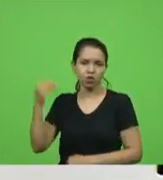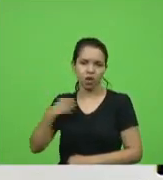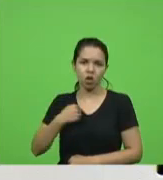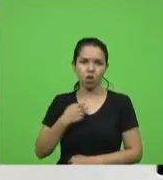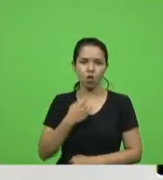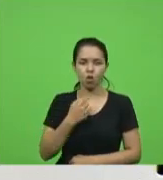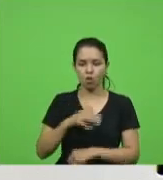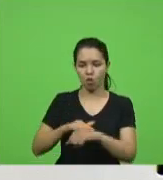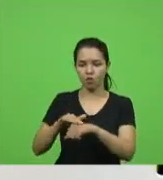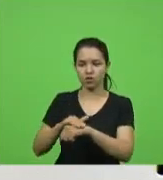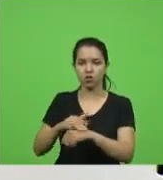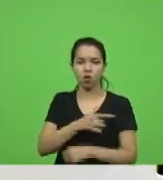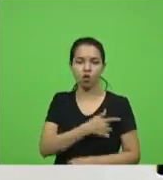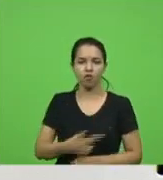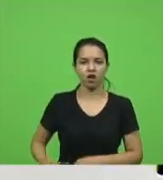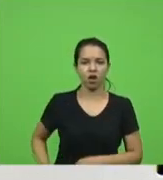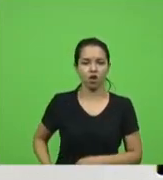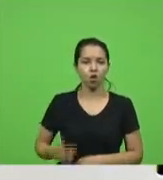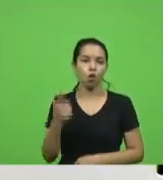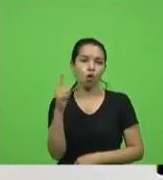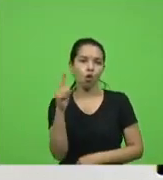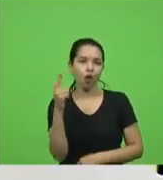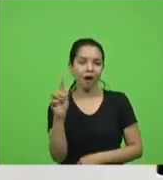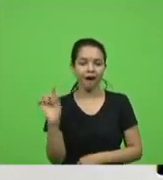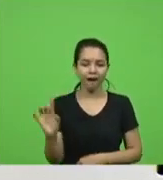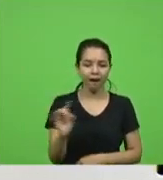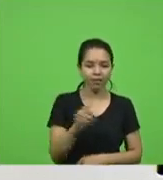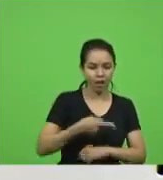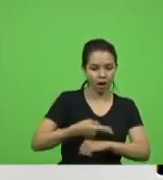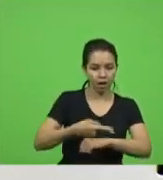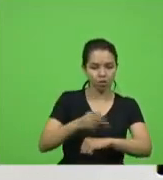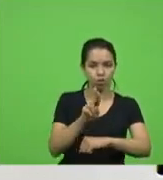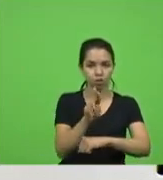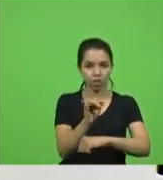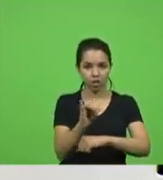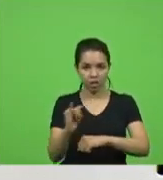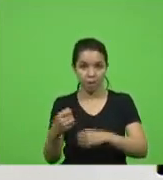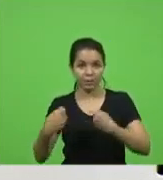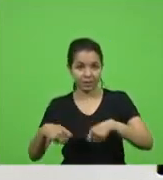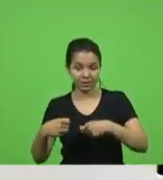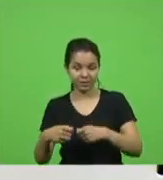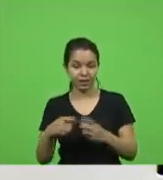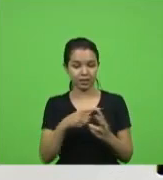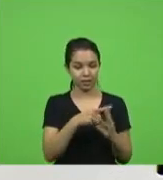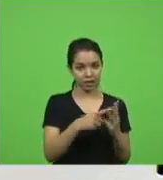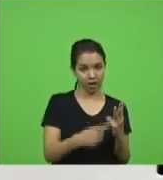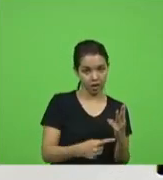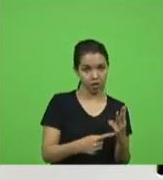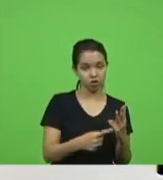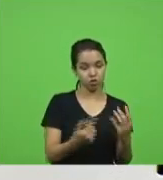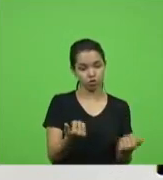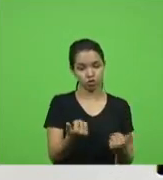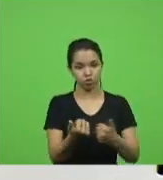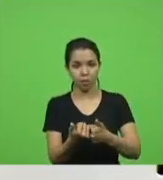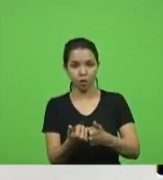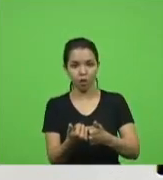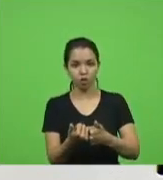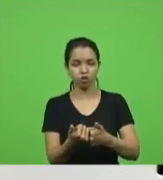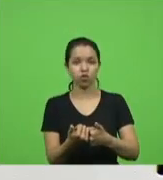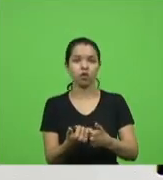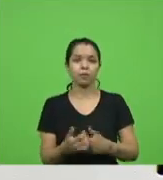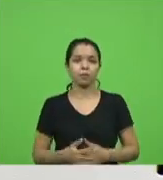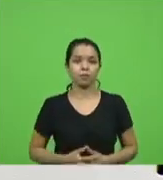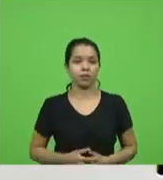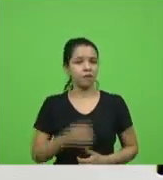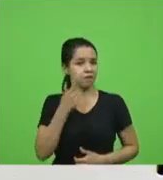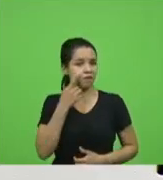governador de Goiás para cada leito de UTI tem que ter 3 de suporte olha o que que eu o vídeo que eu fiz no